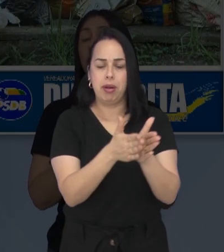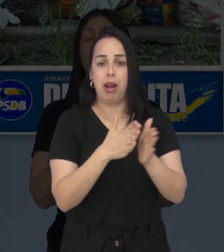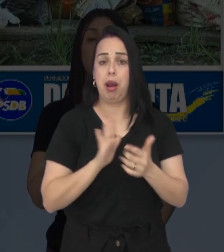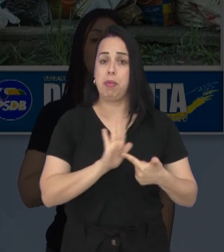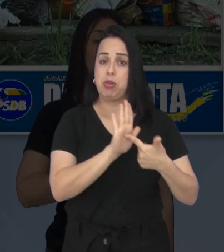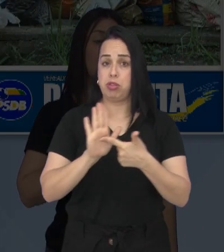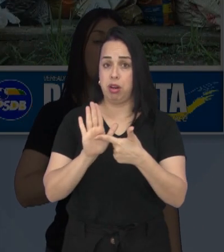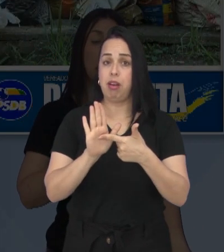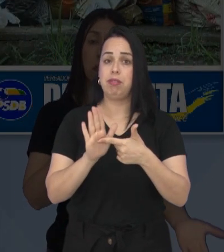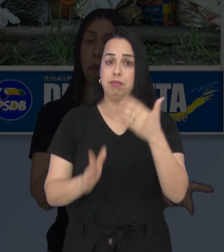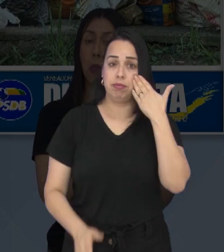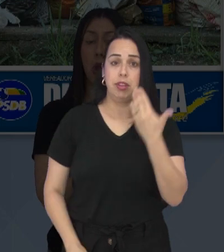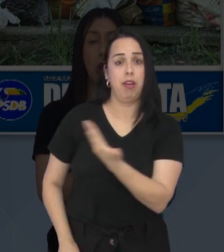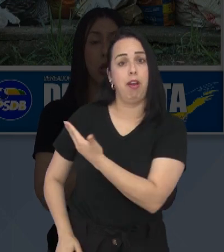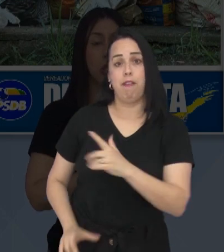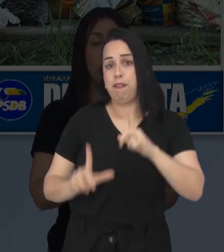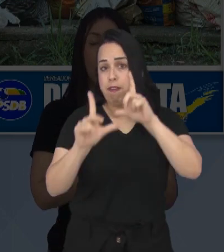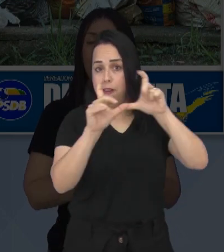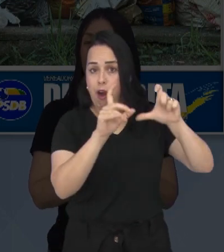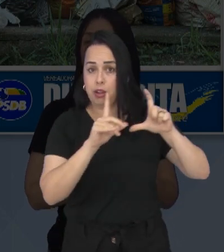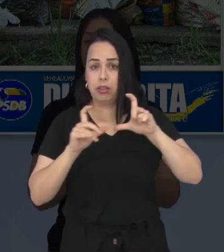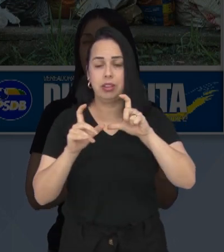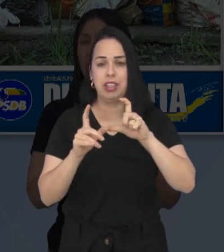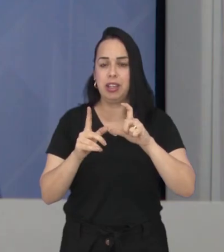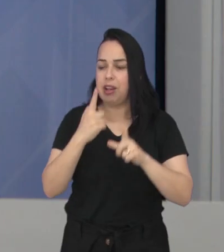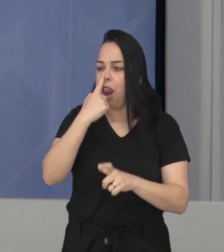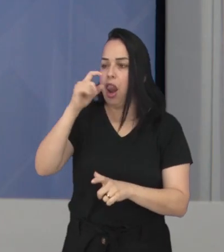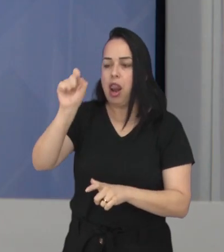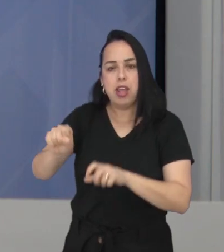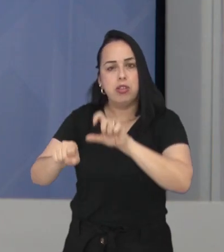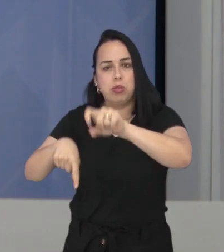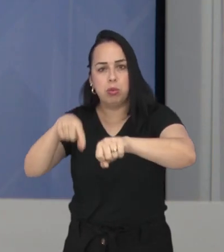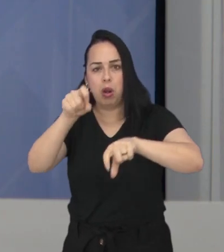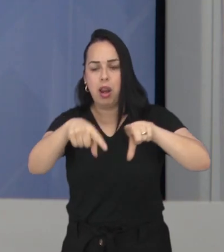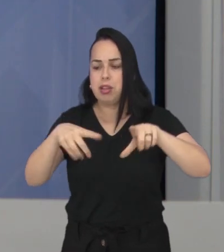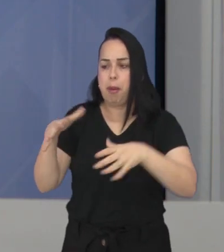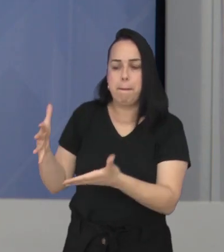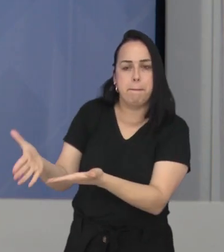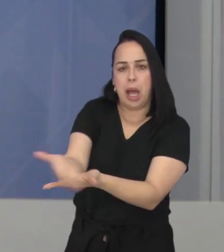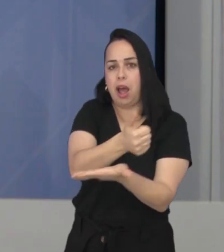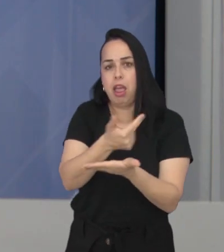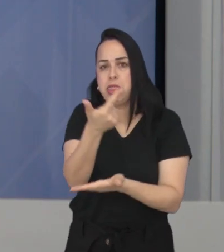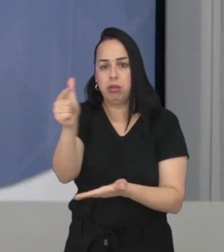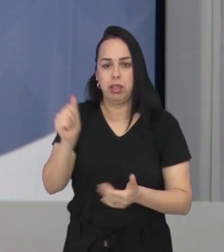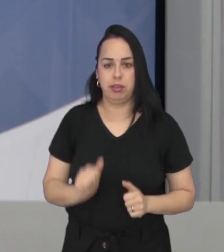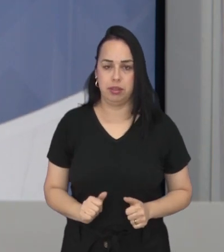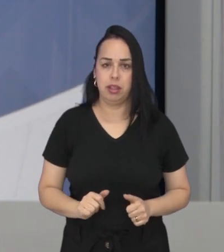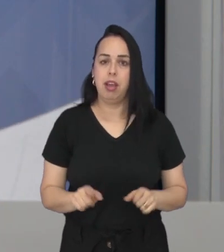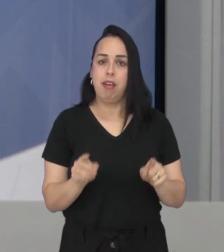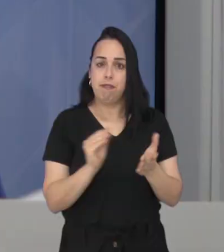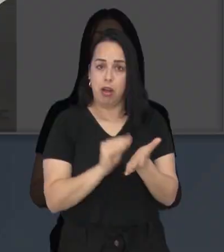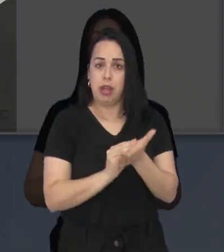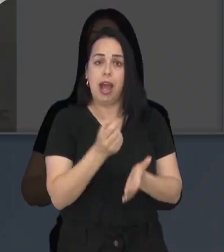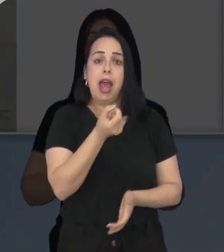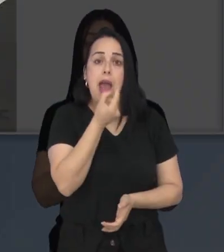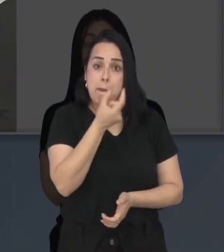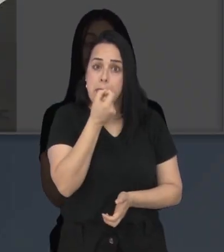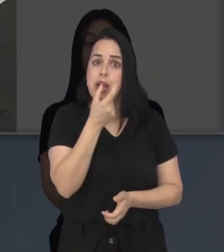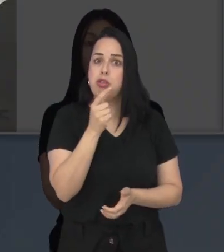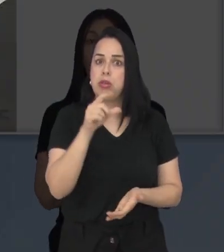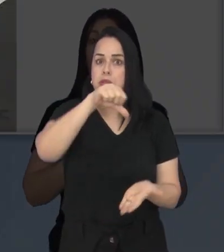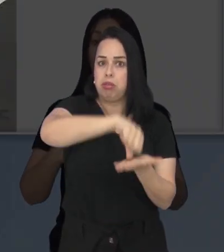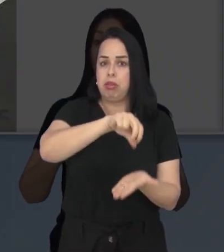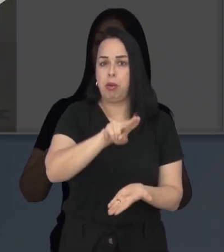exibiu fotos de pontos sem coleta de lixo. Outra cobrança da vereadora é por remédios que estariam faltando nas